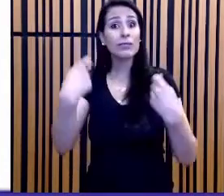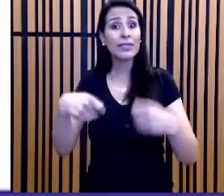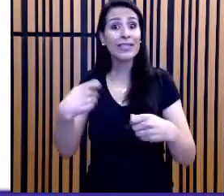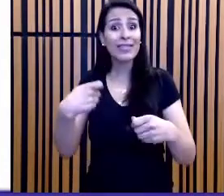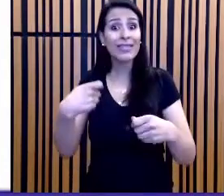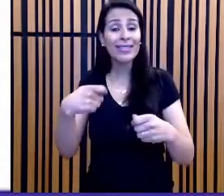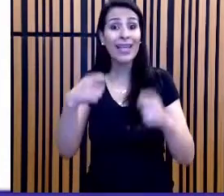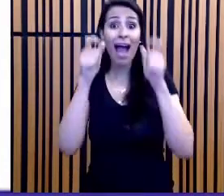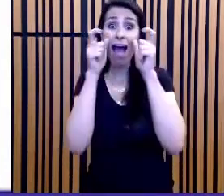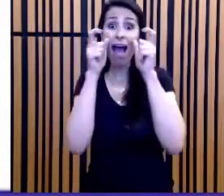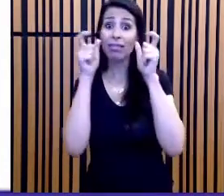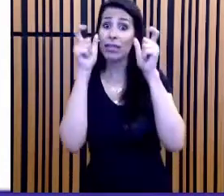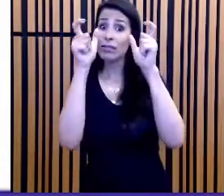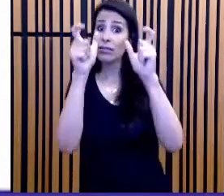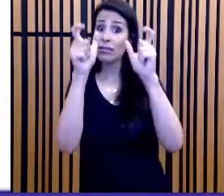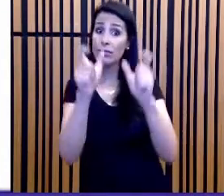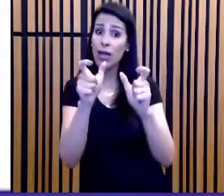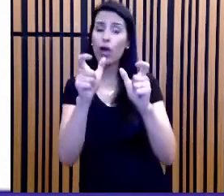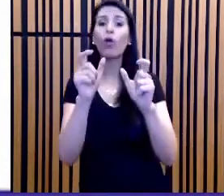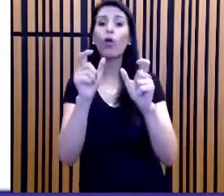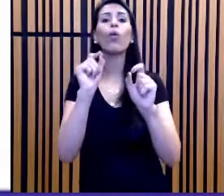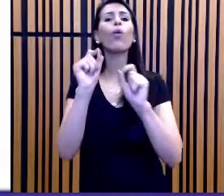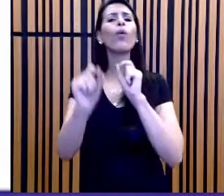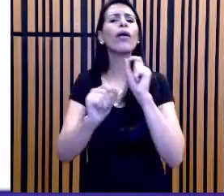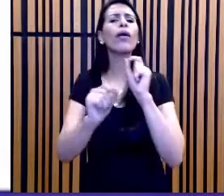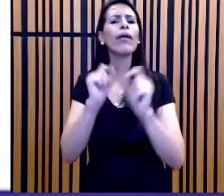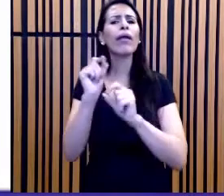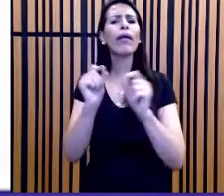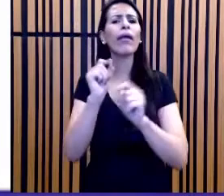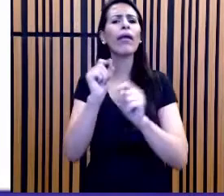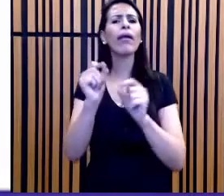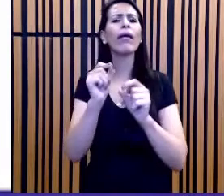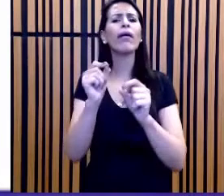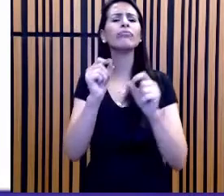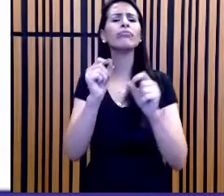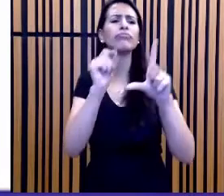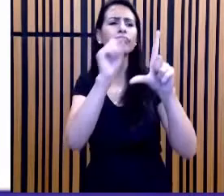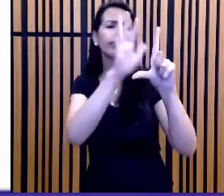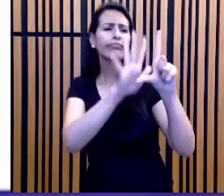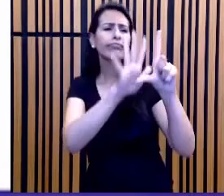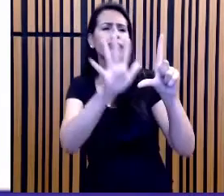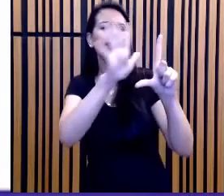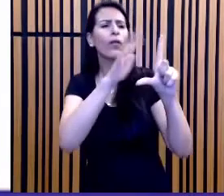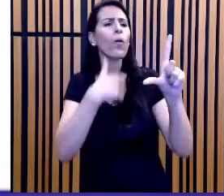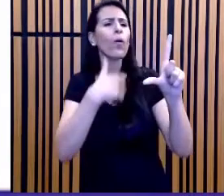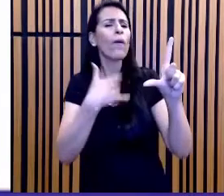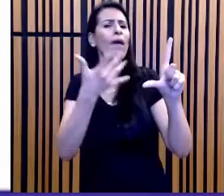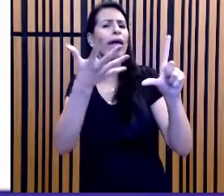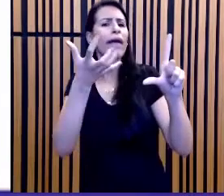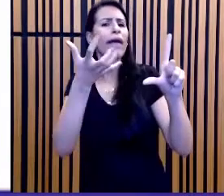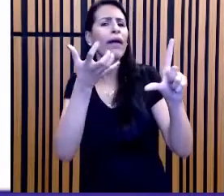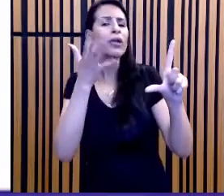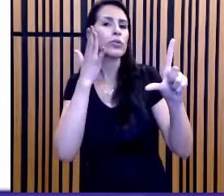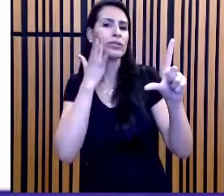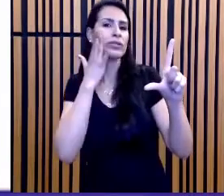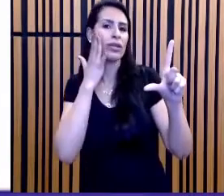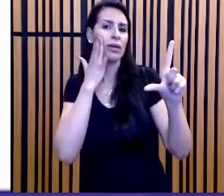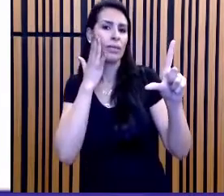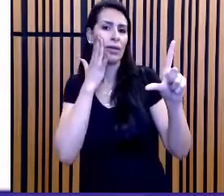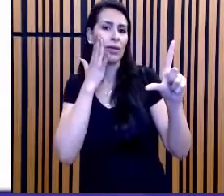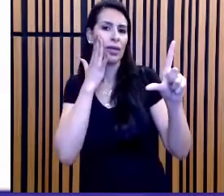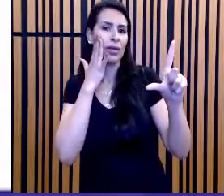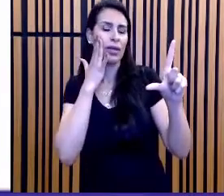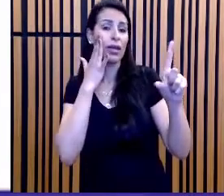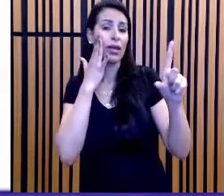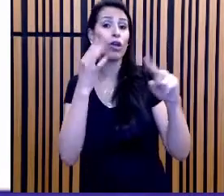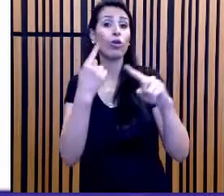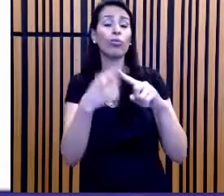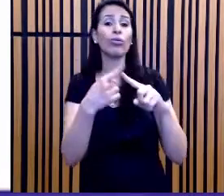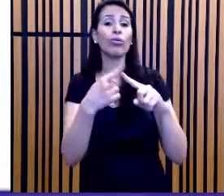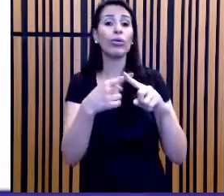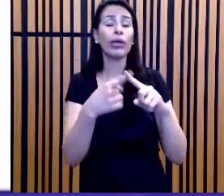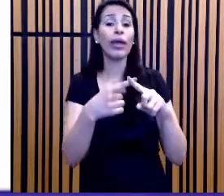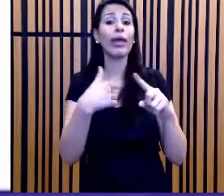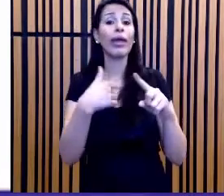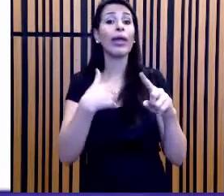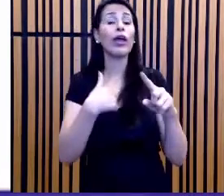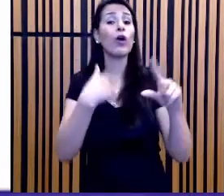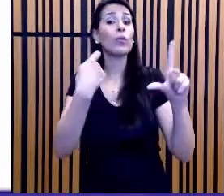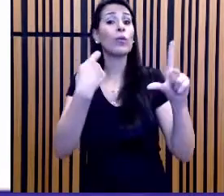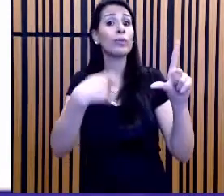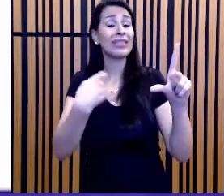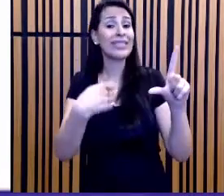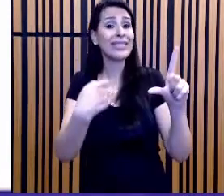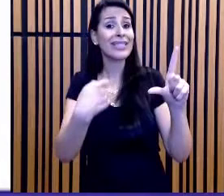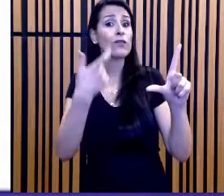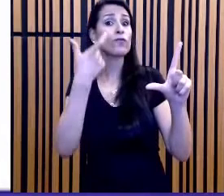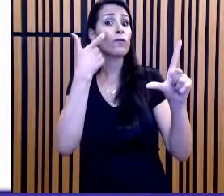na identificação da coisa que você quer saber. Porque uma coisa é você responder a pergunta que foi feita, outra coisa é você responder a pergunta que